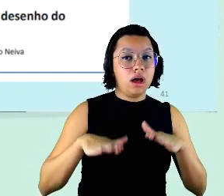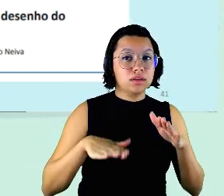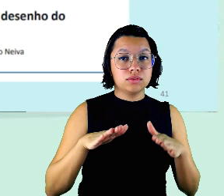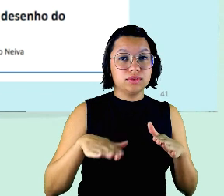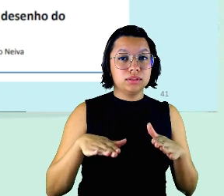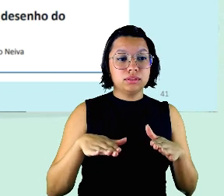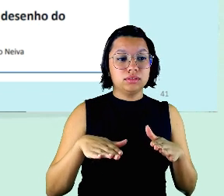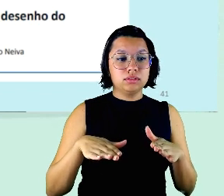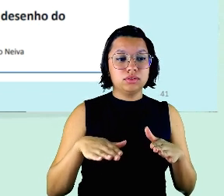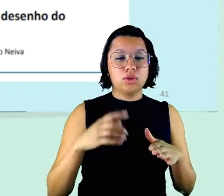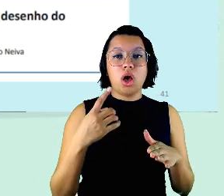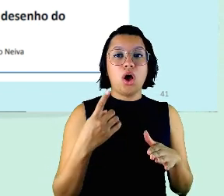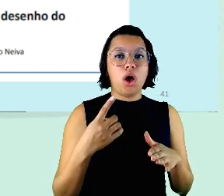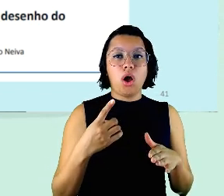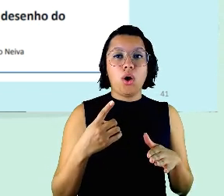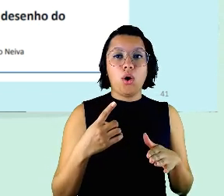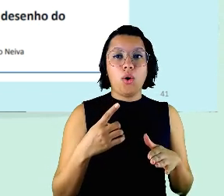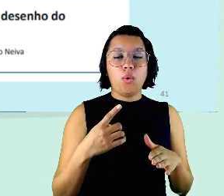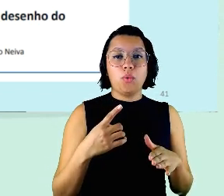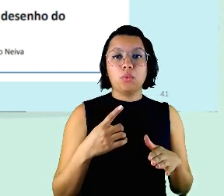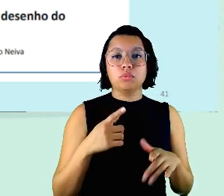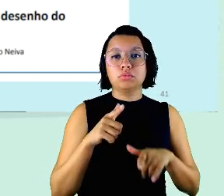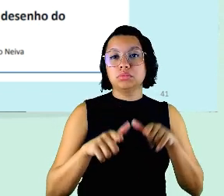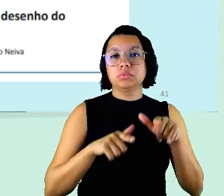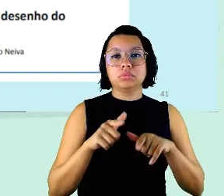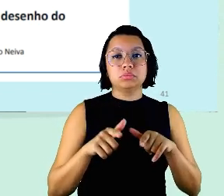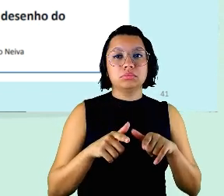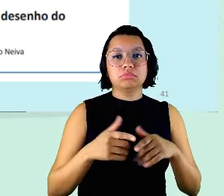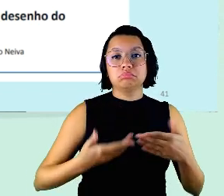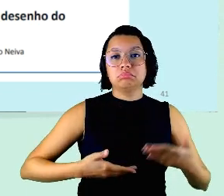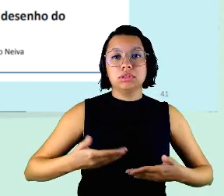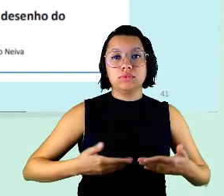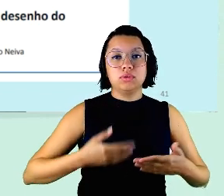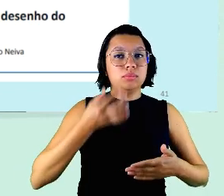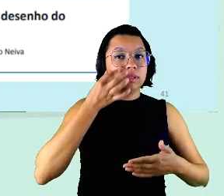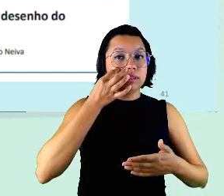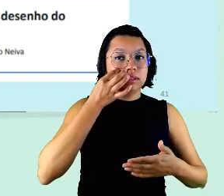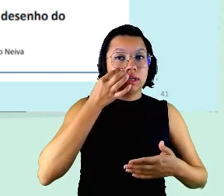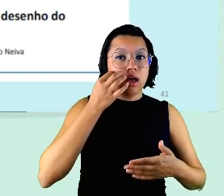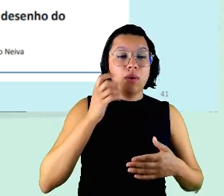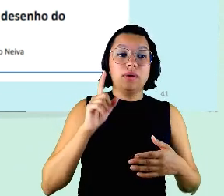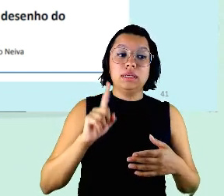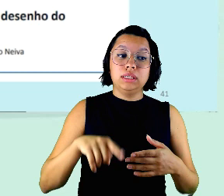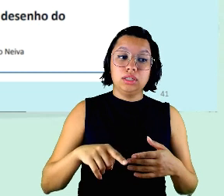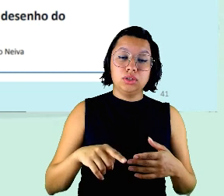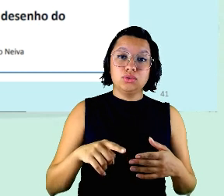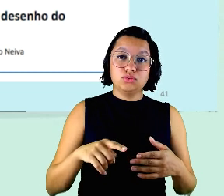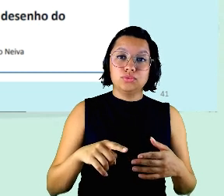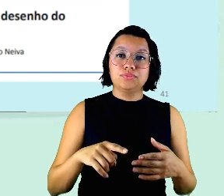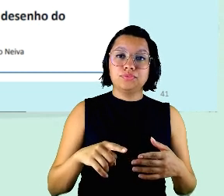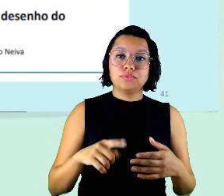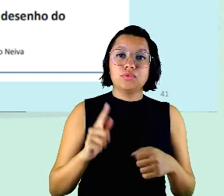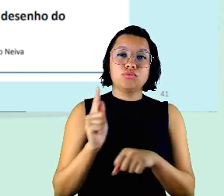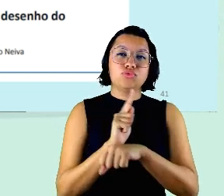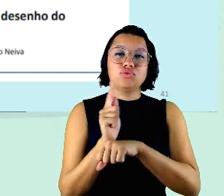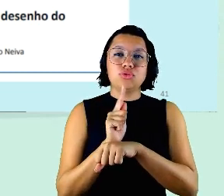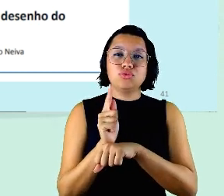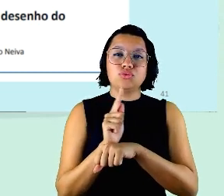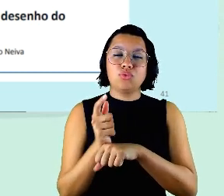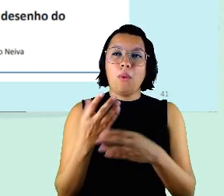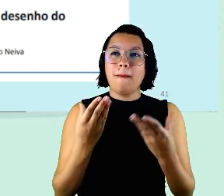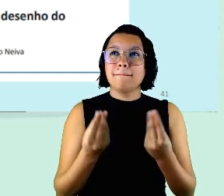servidor presencial isso de um certo sentido sobrecarrega os gestores pelas suas